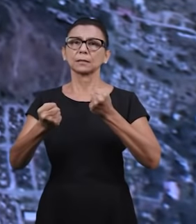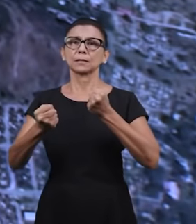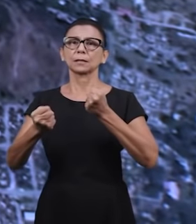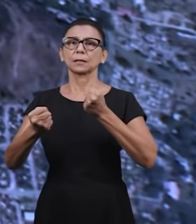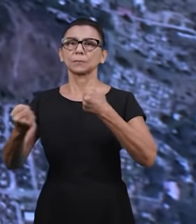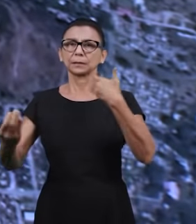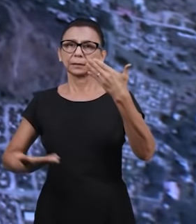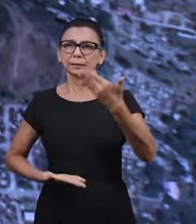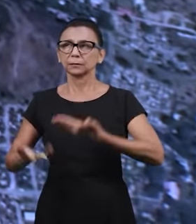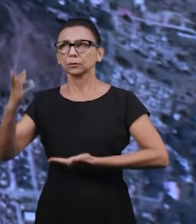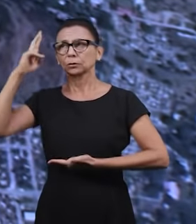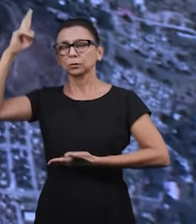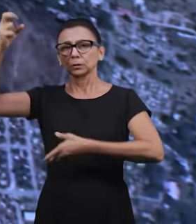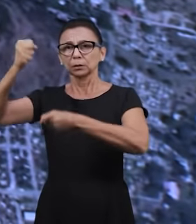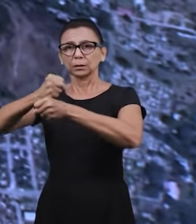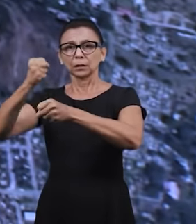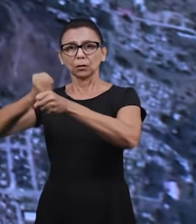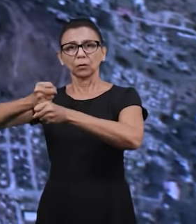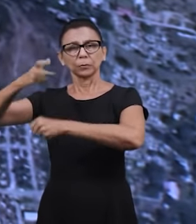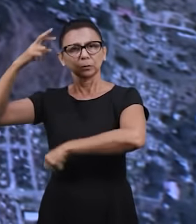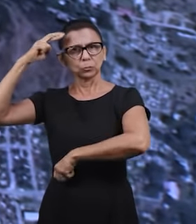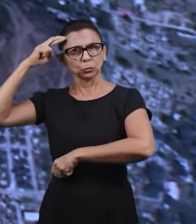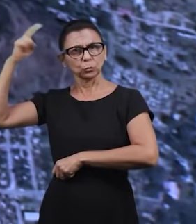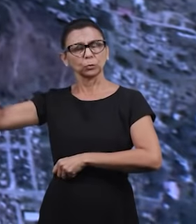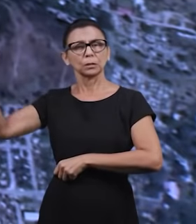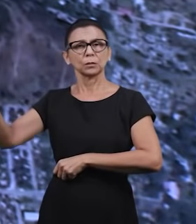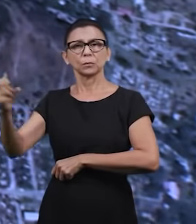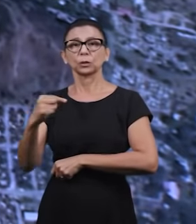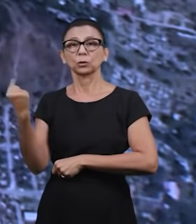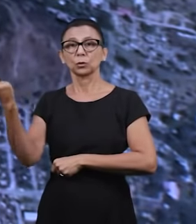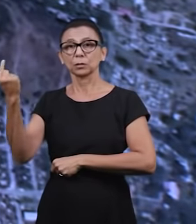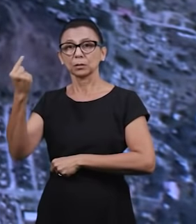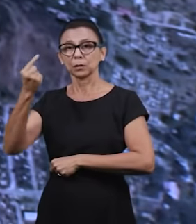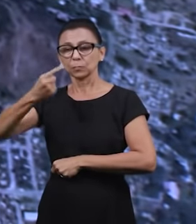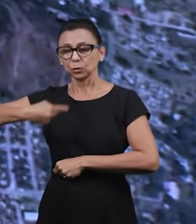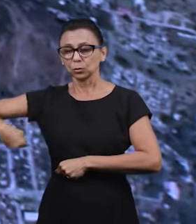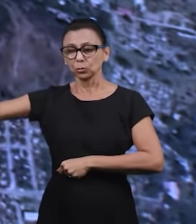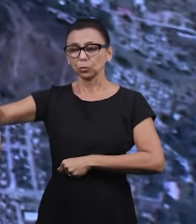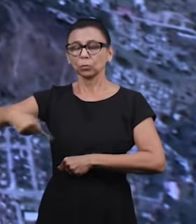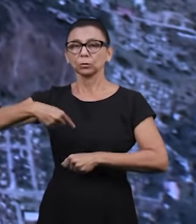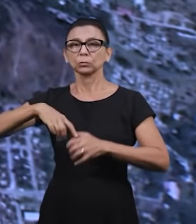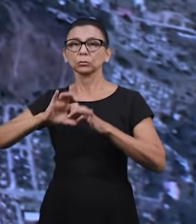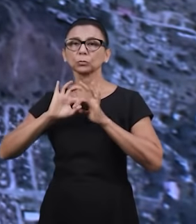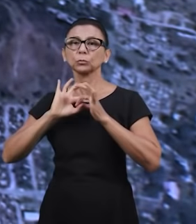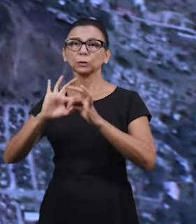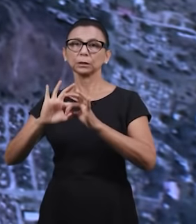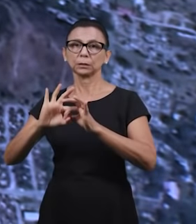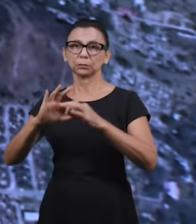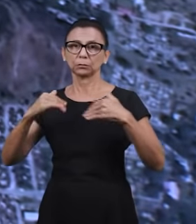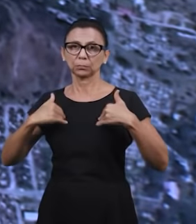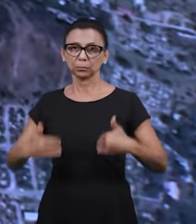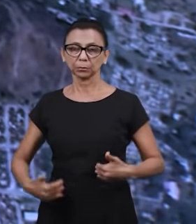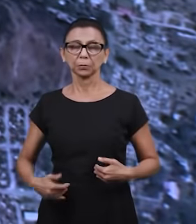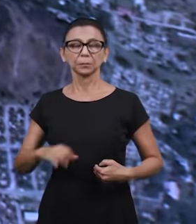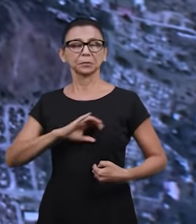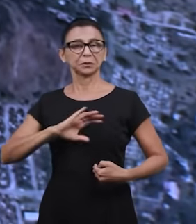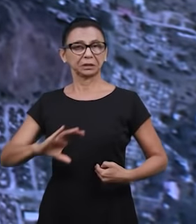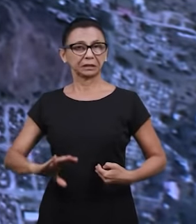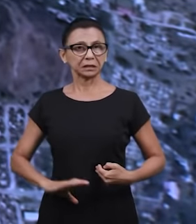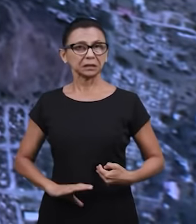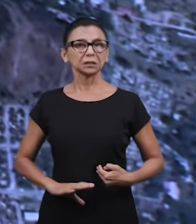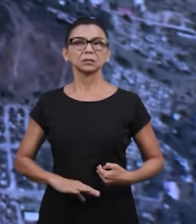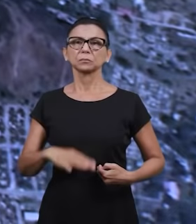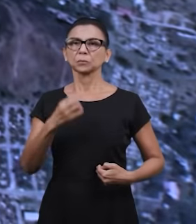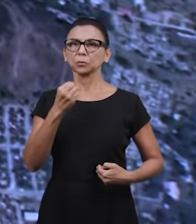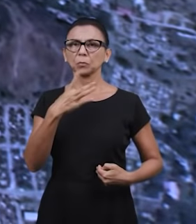o bem, para servir ao Senhor, na obra do Senhor, porque estamos no corpo de Cristo. Essa expressão foi muito notável